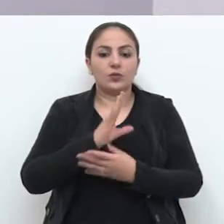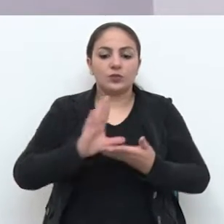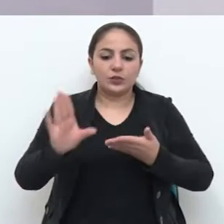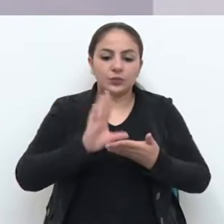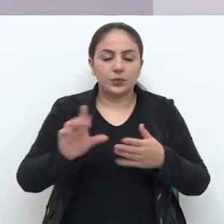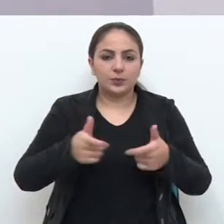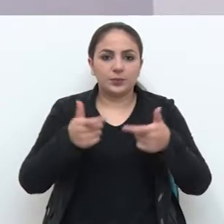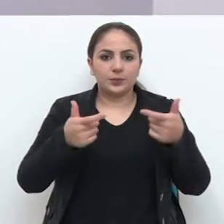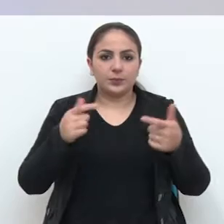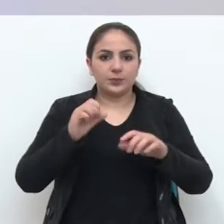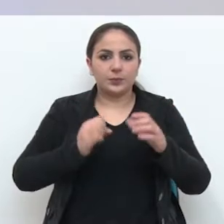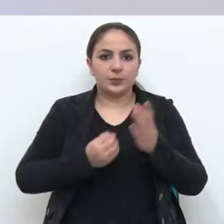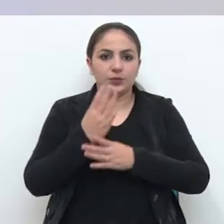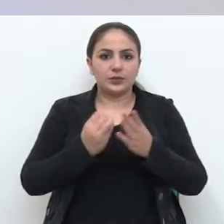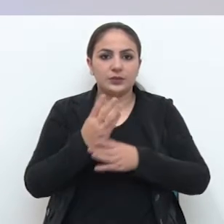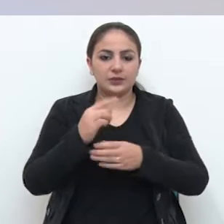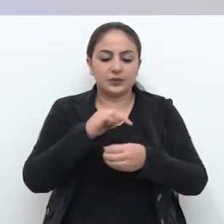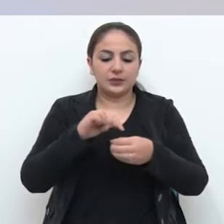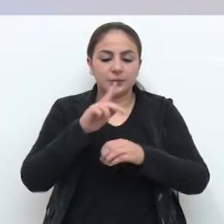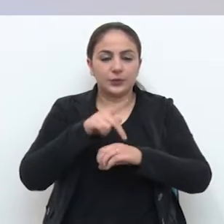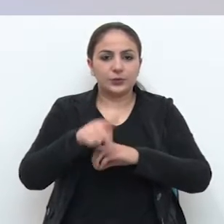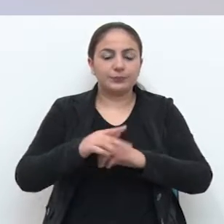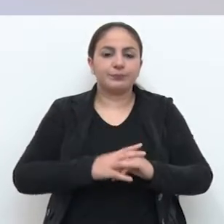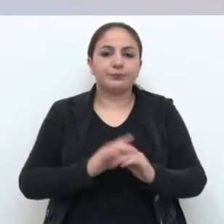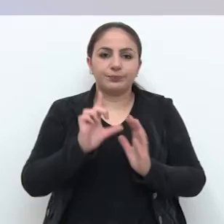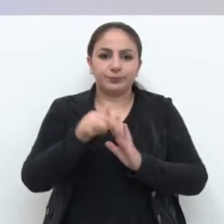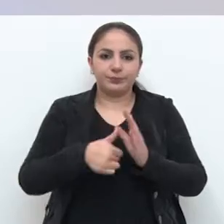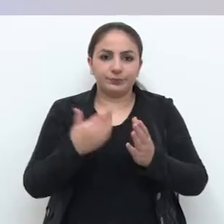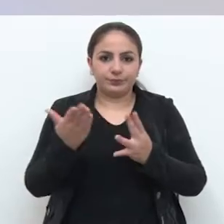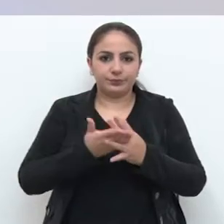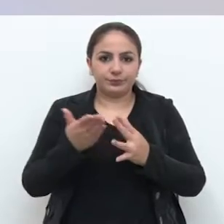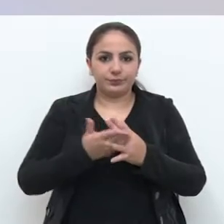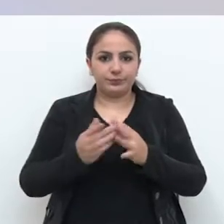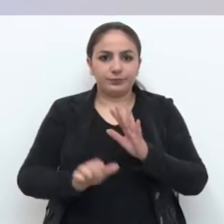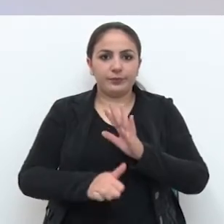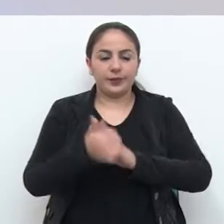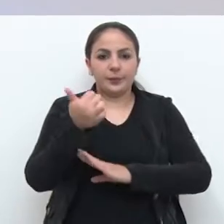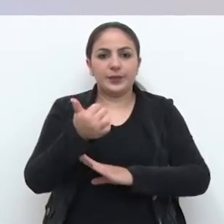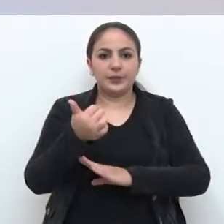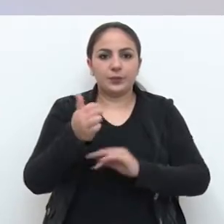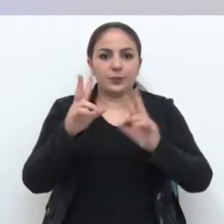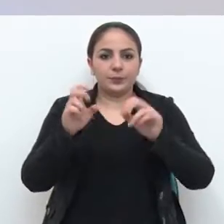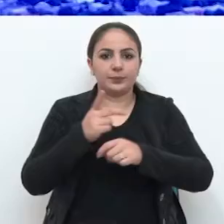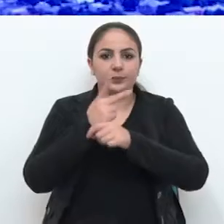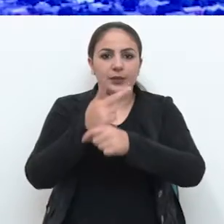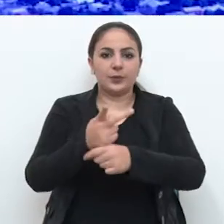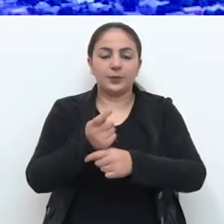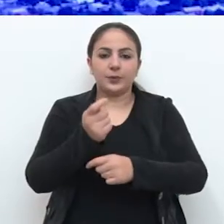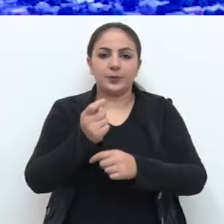produção na cidade de Passo Fundo. E no segundo bloco, uma entrevista sobre o primeiro prêmio literário.